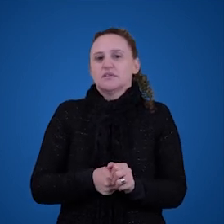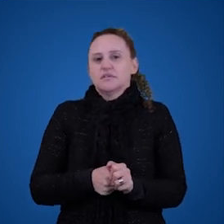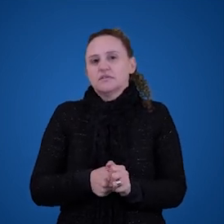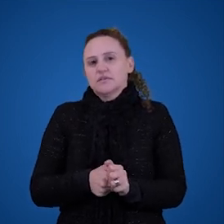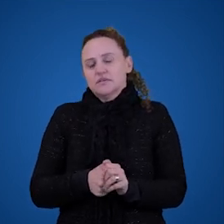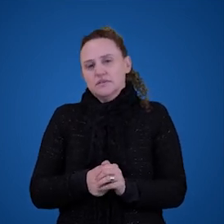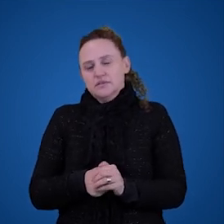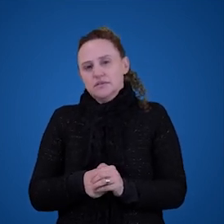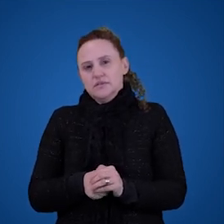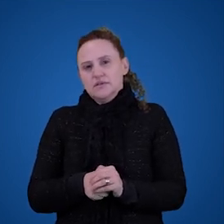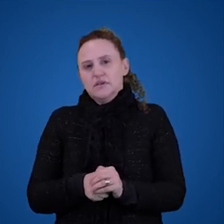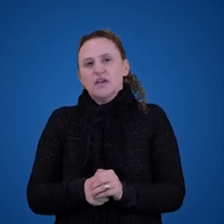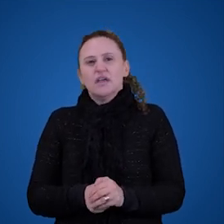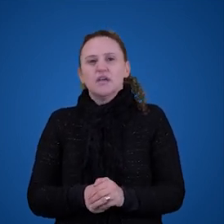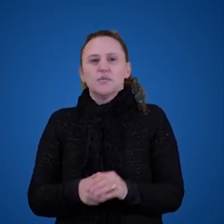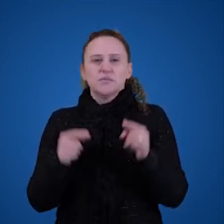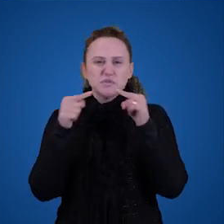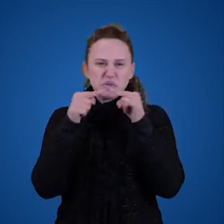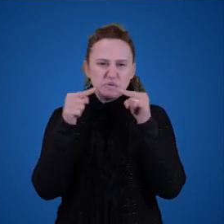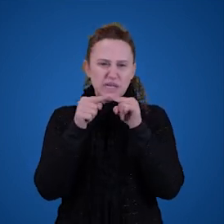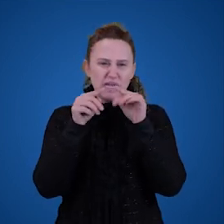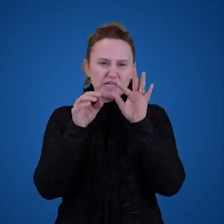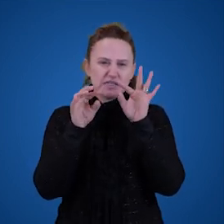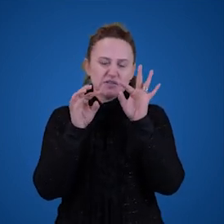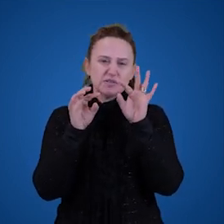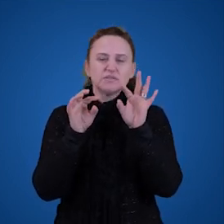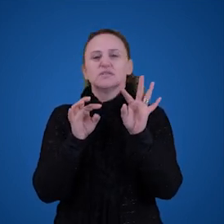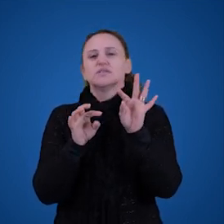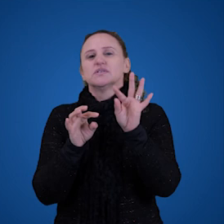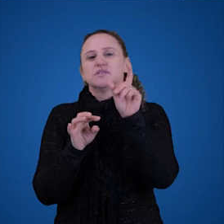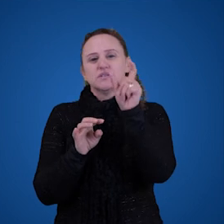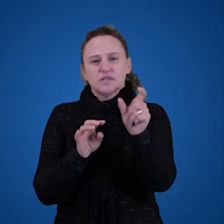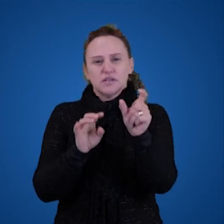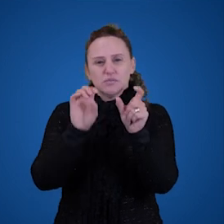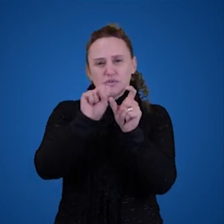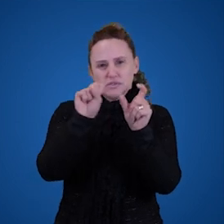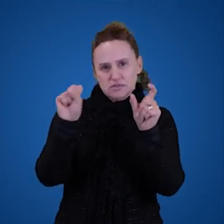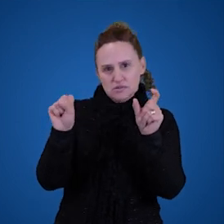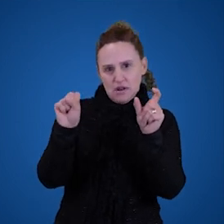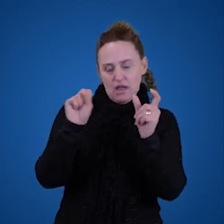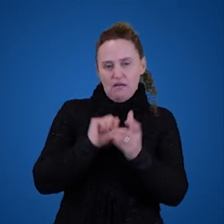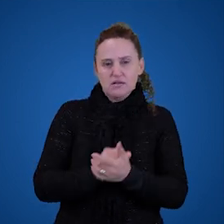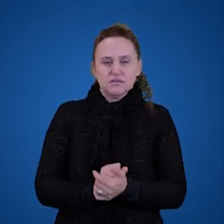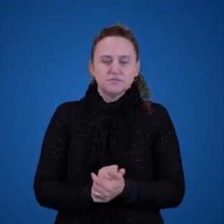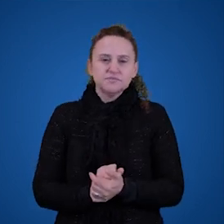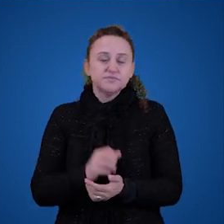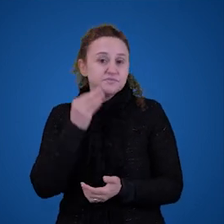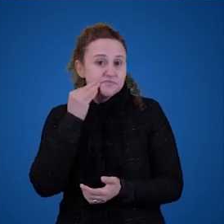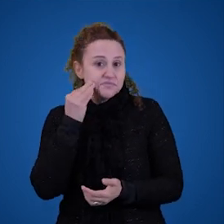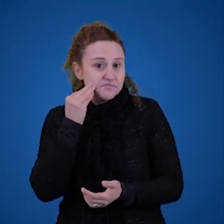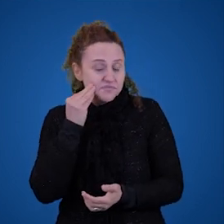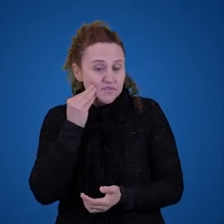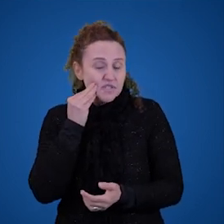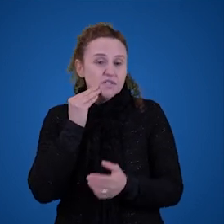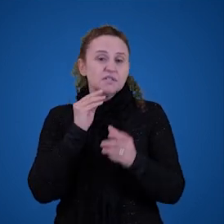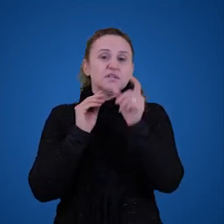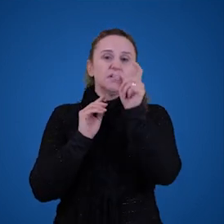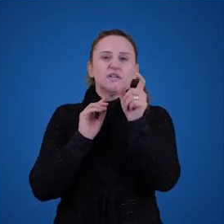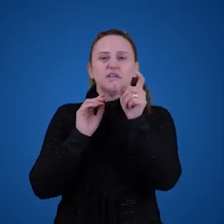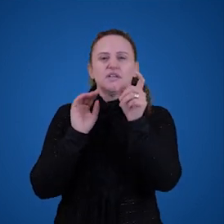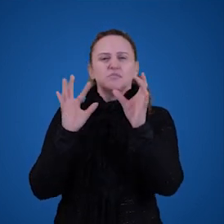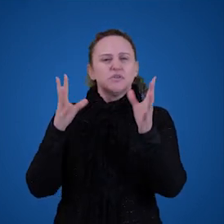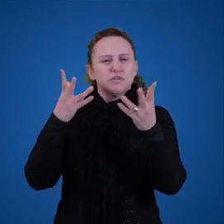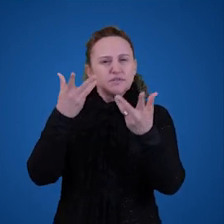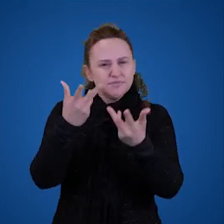aplicada aos termos singulares e aos termos gerais então termos singulares tentam captar só um indivíduo termos gerais é aquele que captam